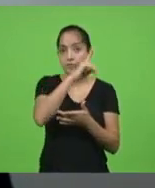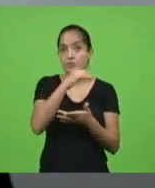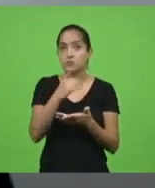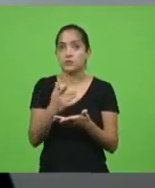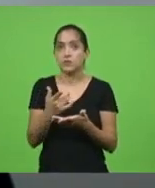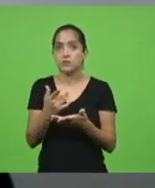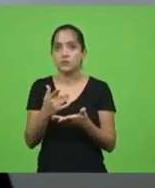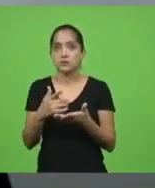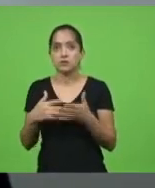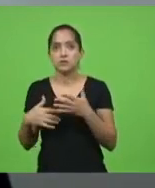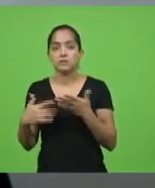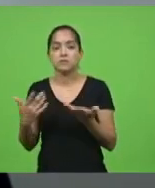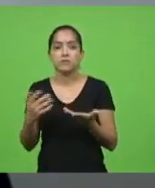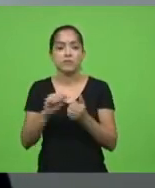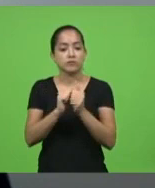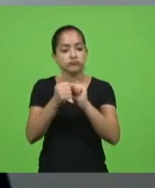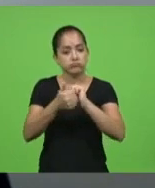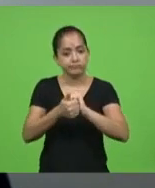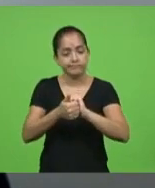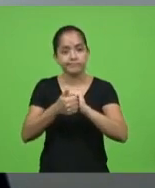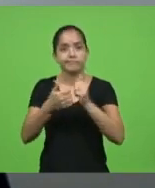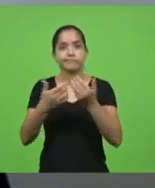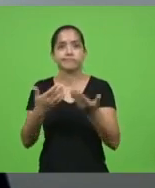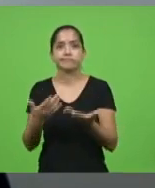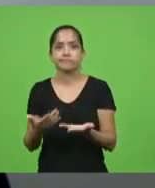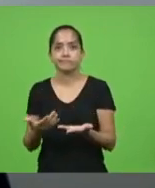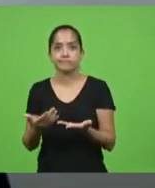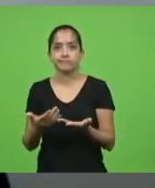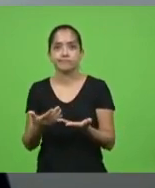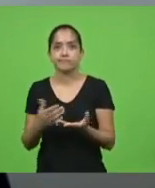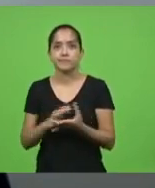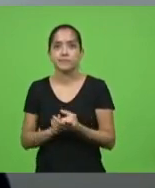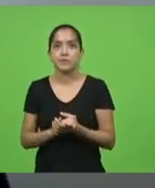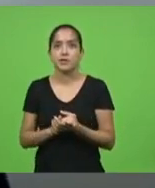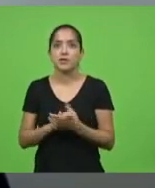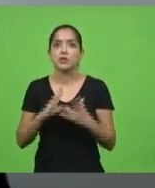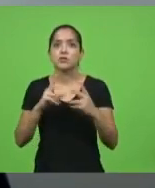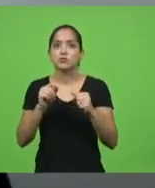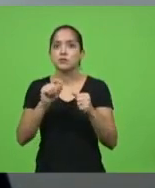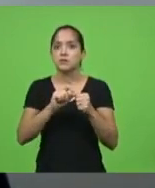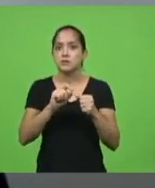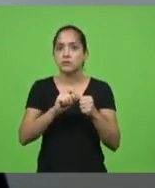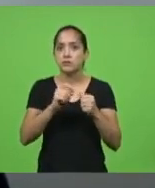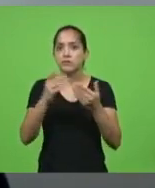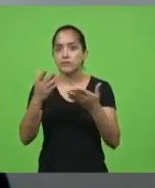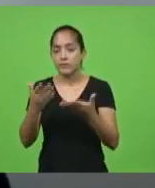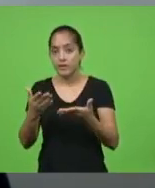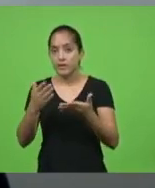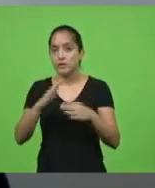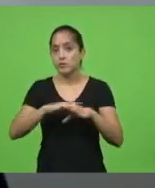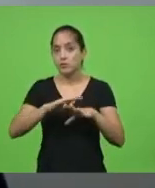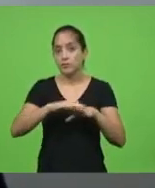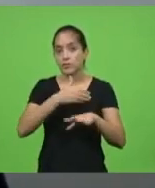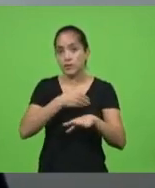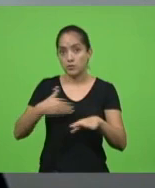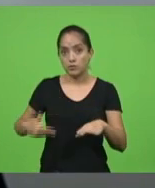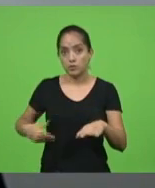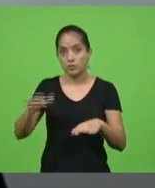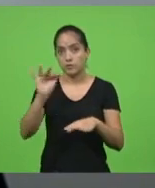adaptando mas tudo que está sendo feito pelo governo federal daí